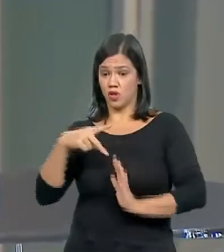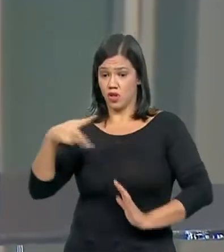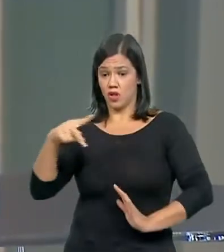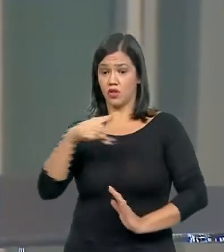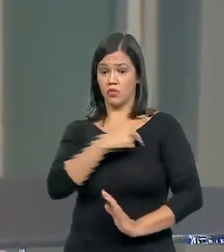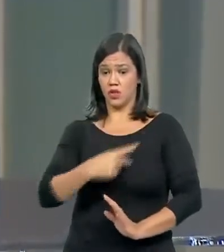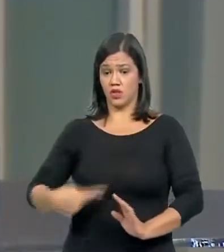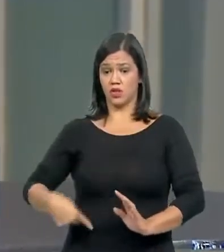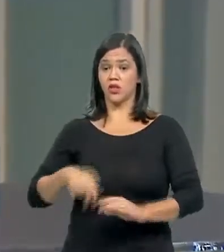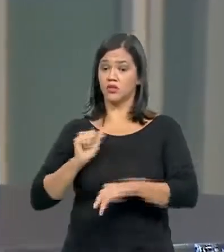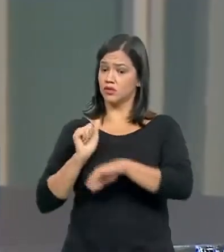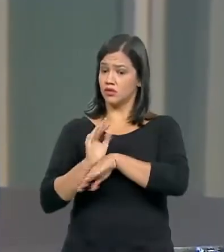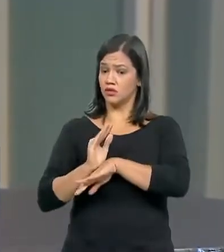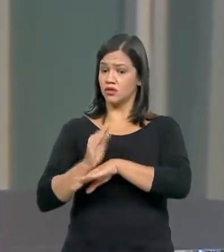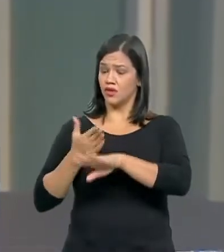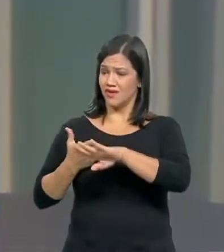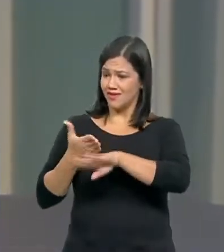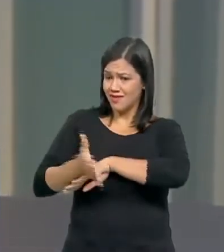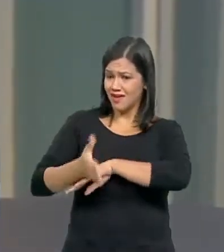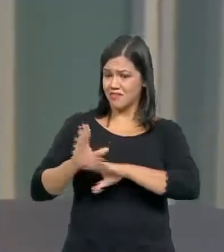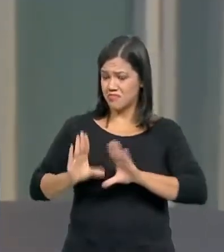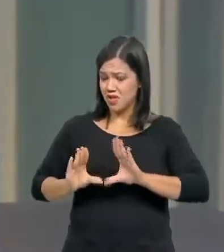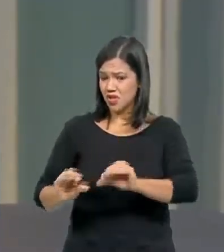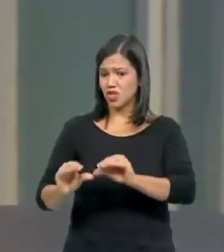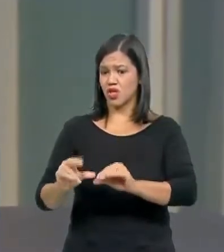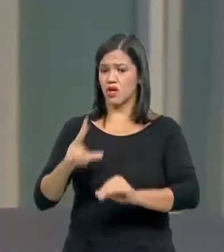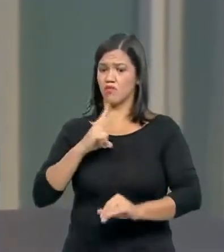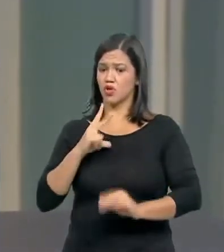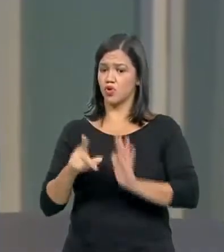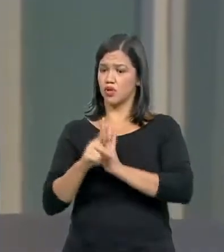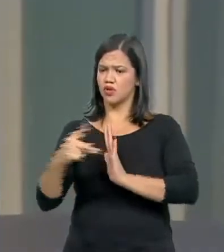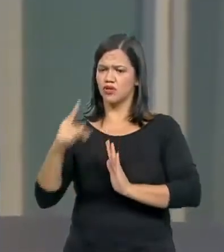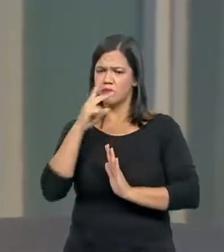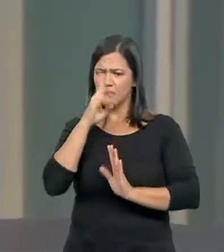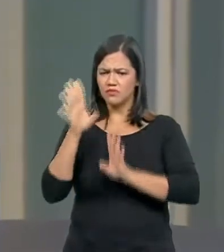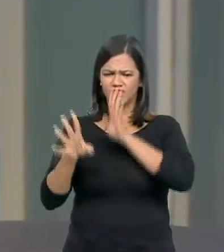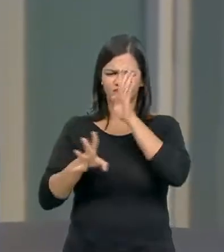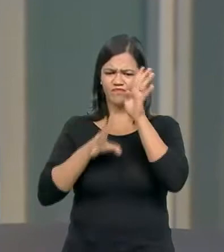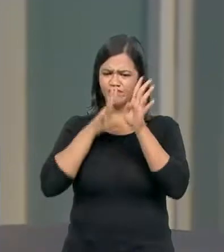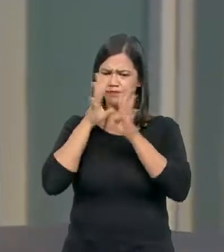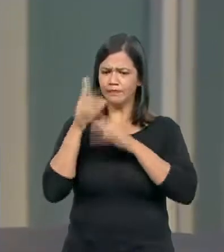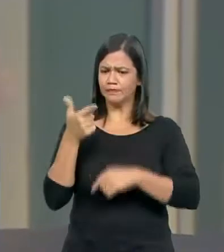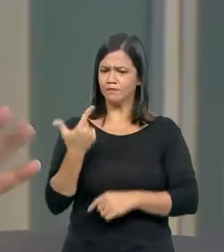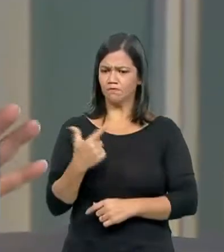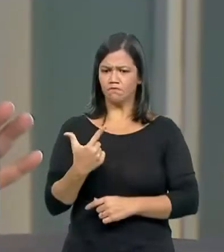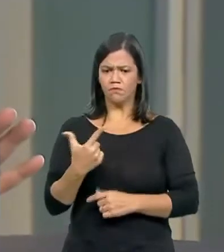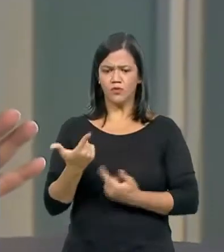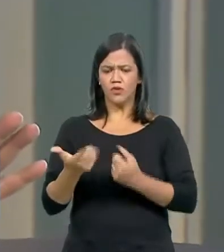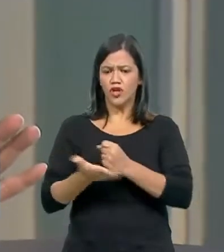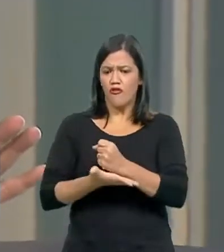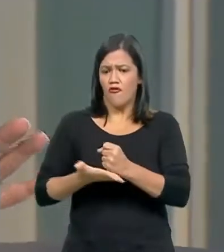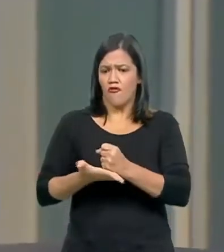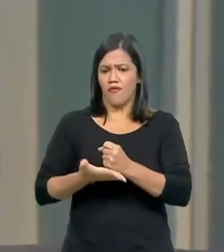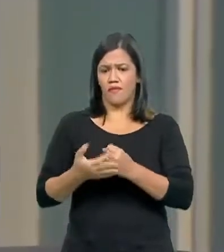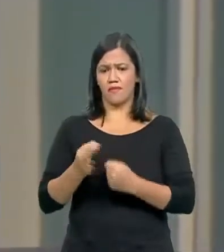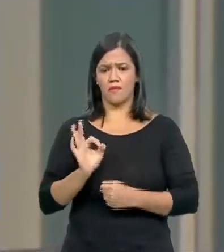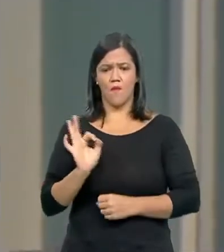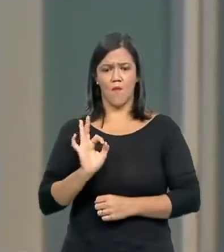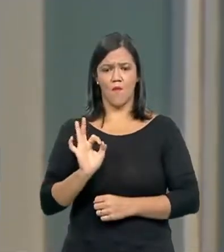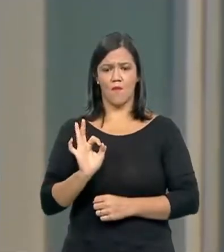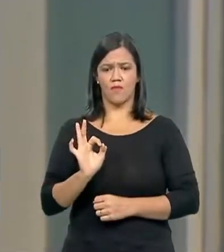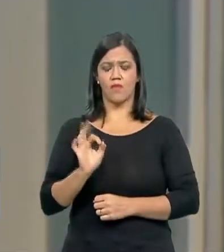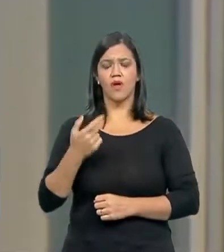República, feita de forma absolutamente estapafúrdia e, para mim, sem nenhum fundamento. E me